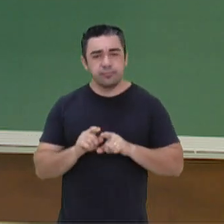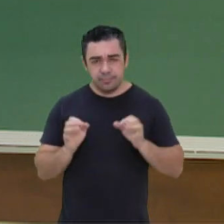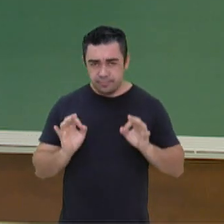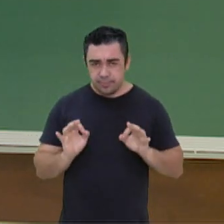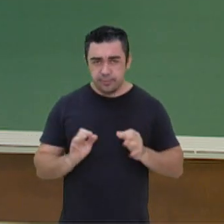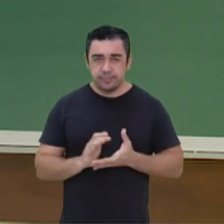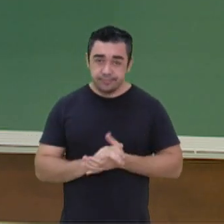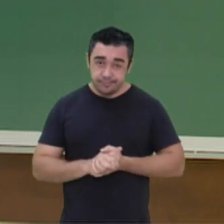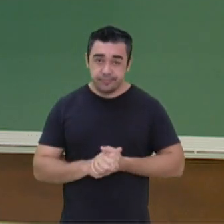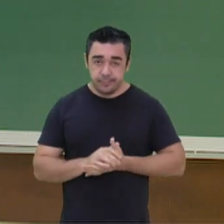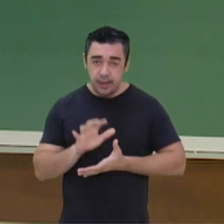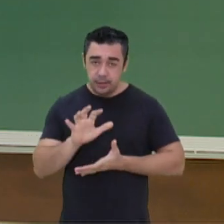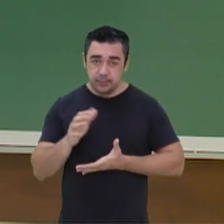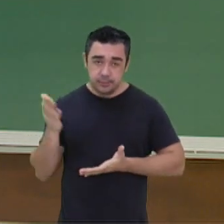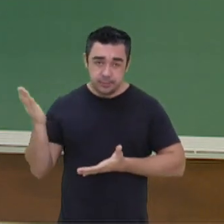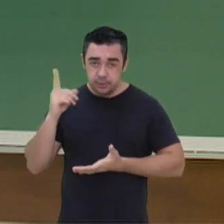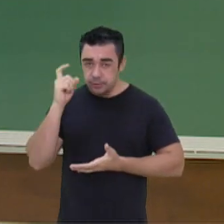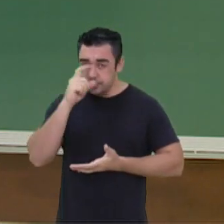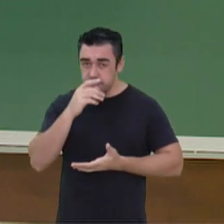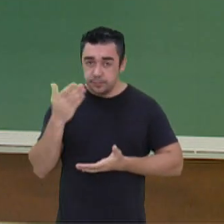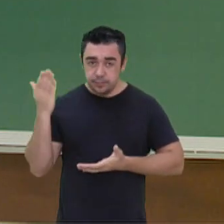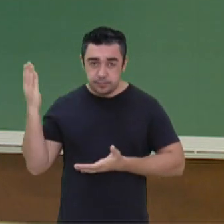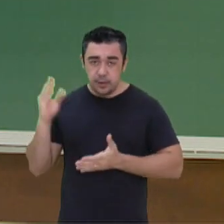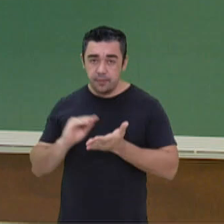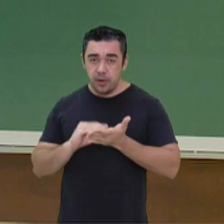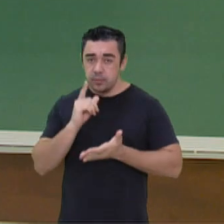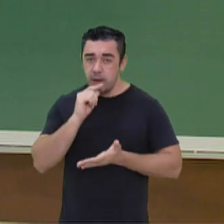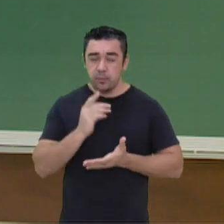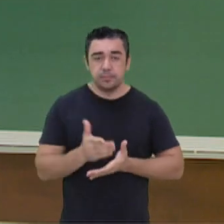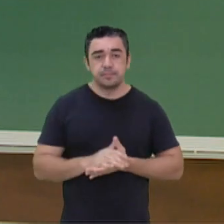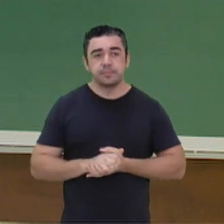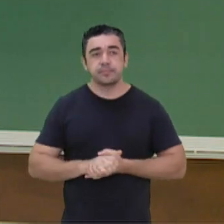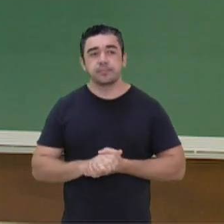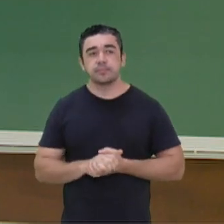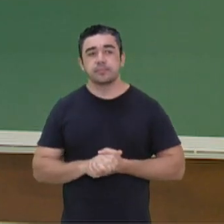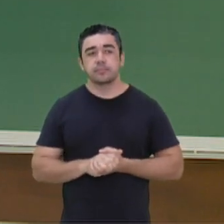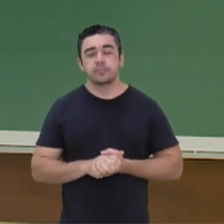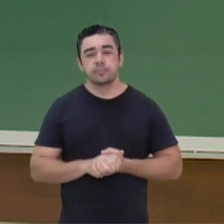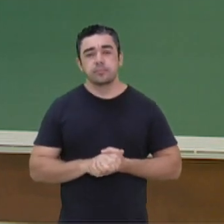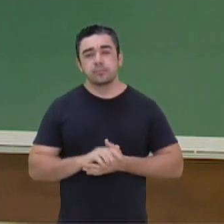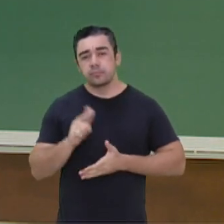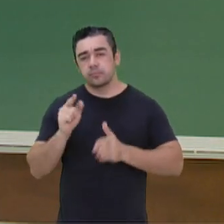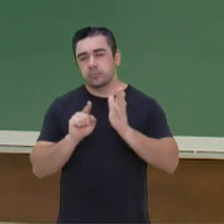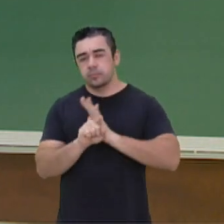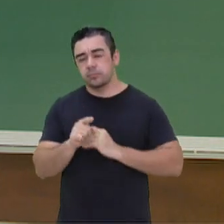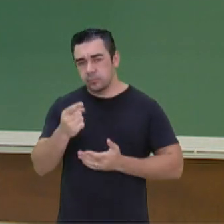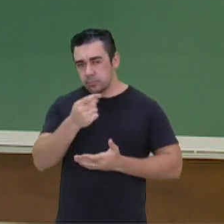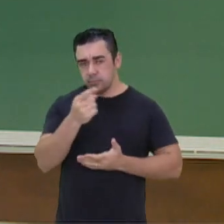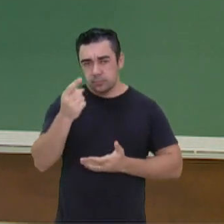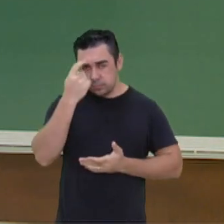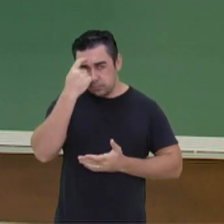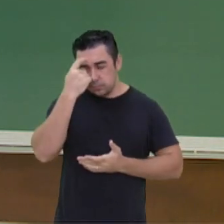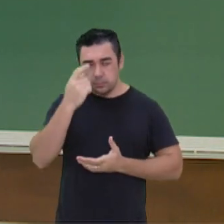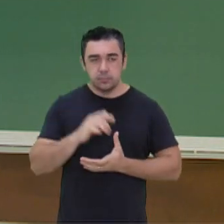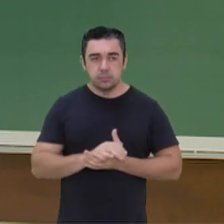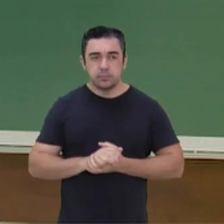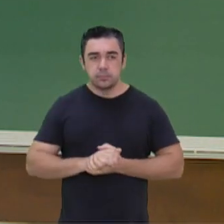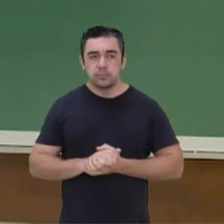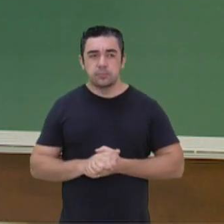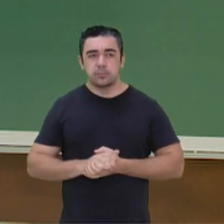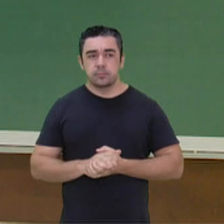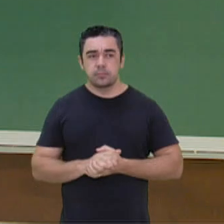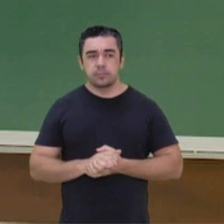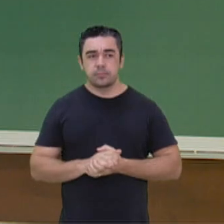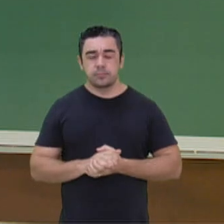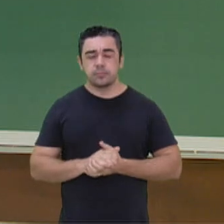Então, é bem complicado lá a falta da água. Vamos pensar mais um pouquinho? Agora, um quiz para a